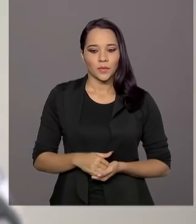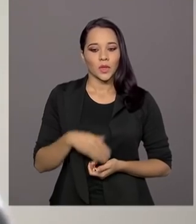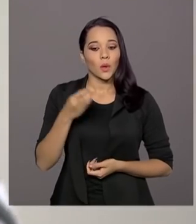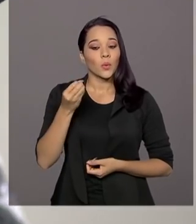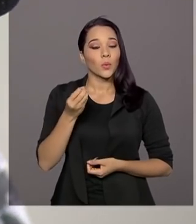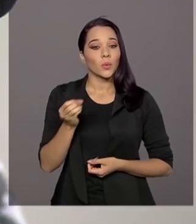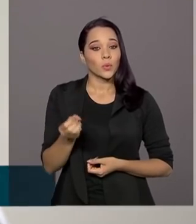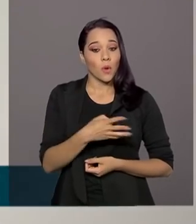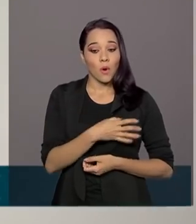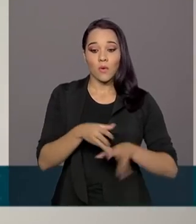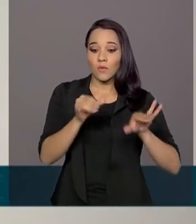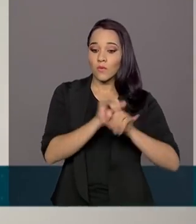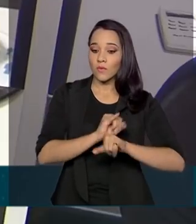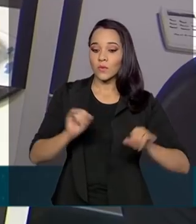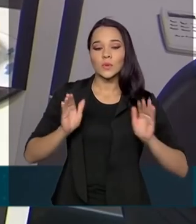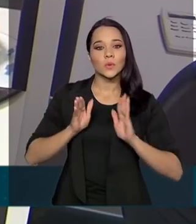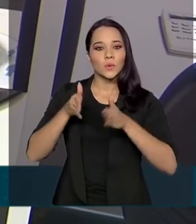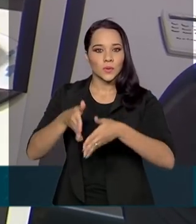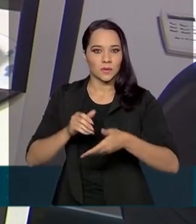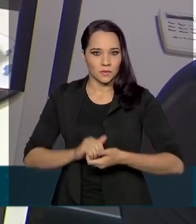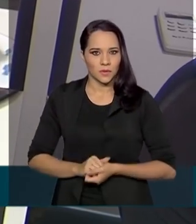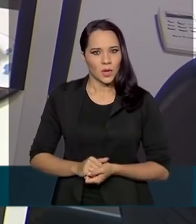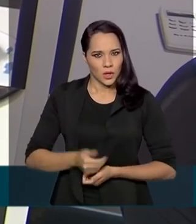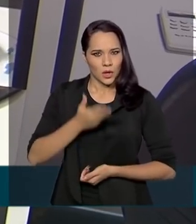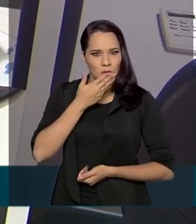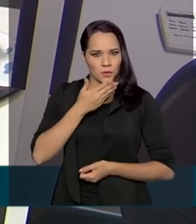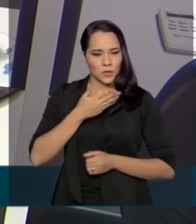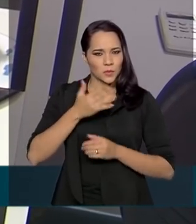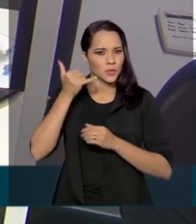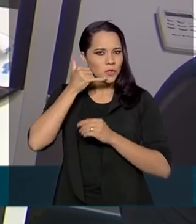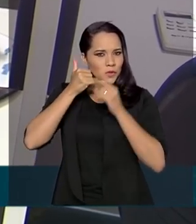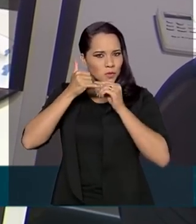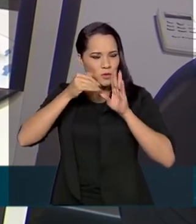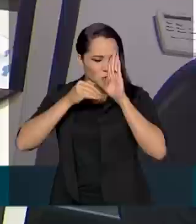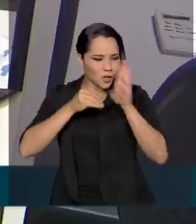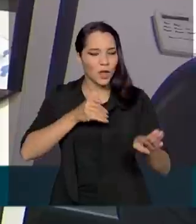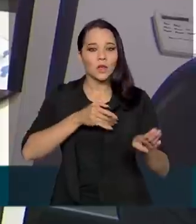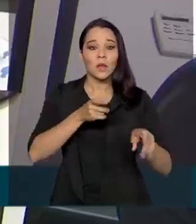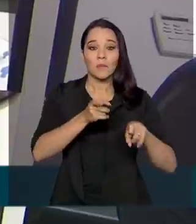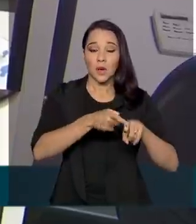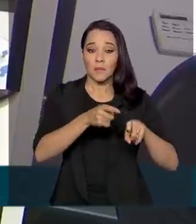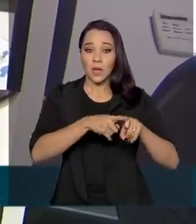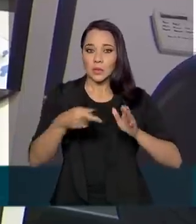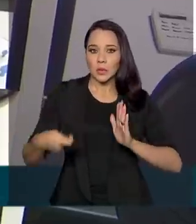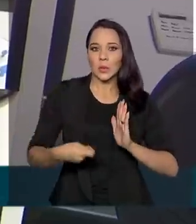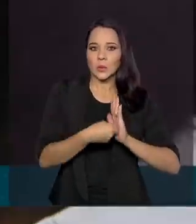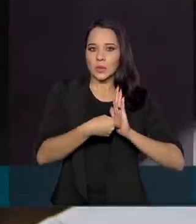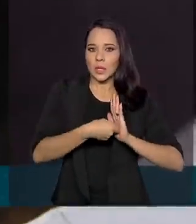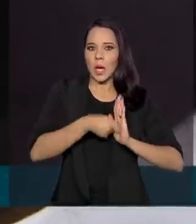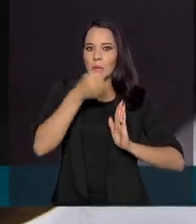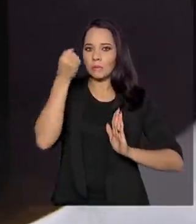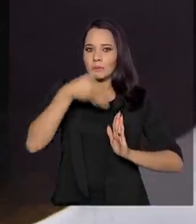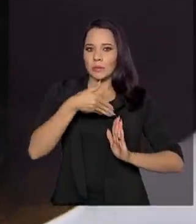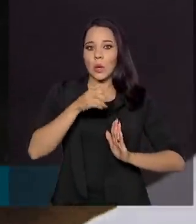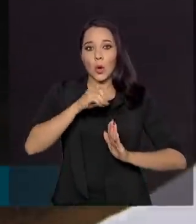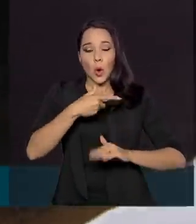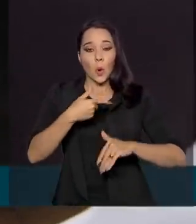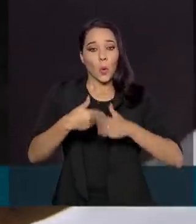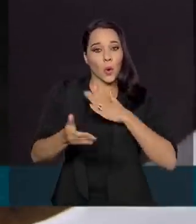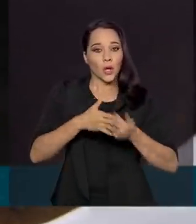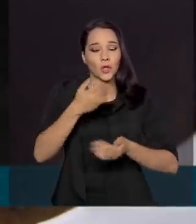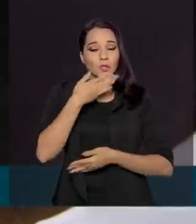canal será exclusivo, uma espécie de linha direta para médicos denunciarem abusos ou qualquer